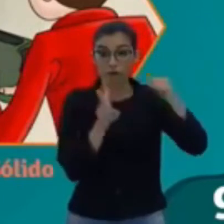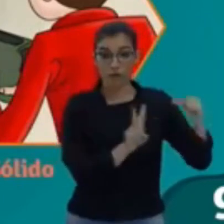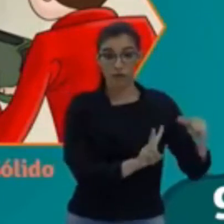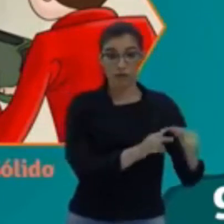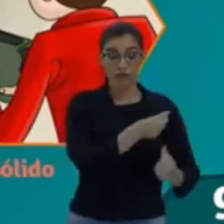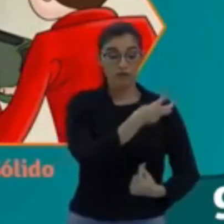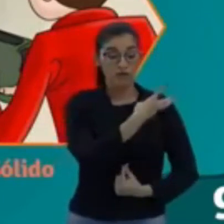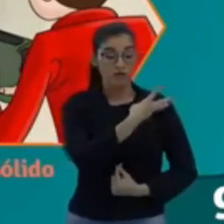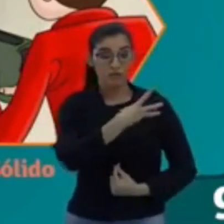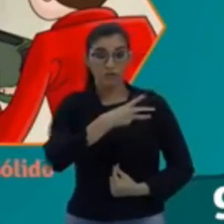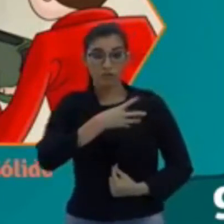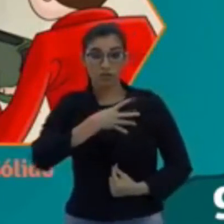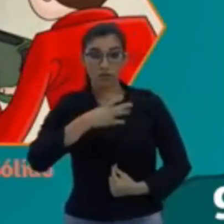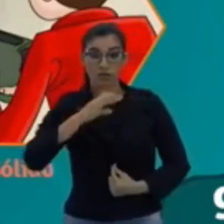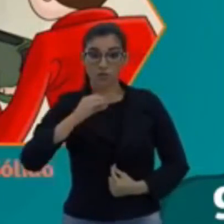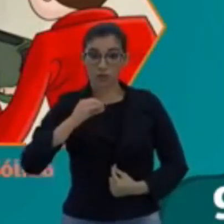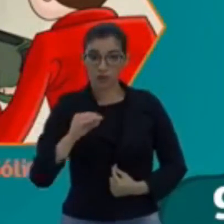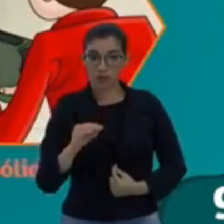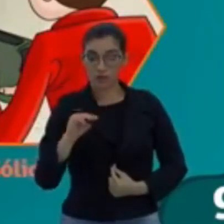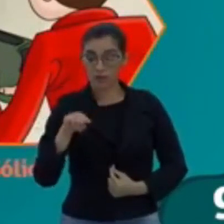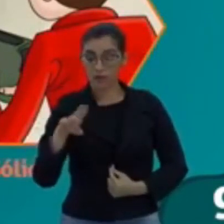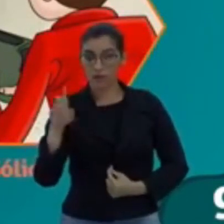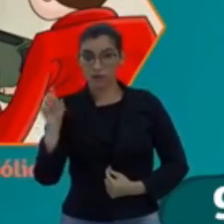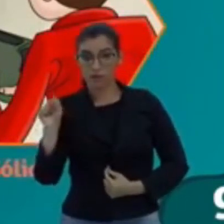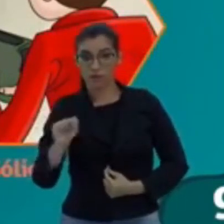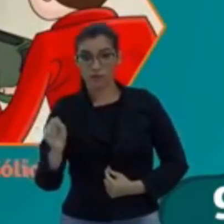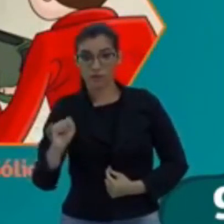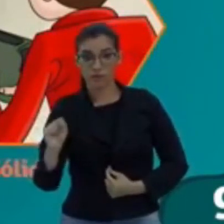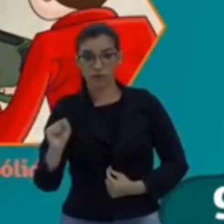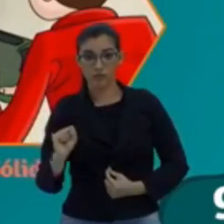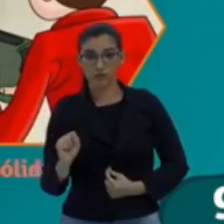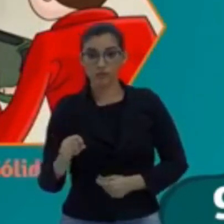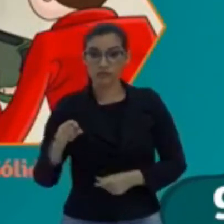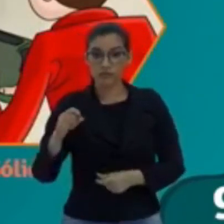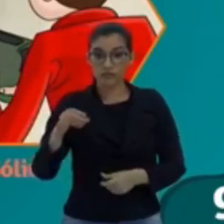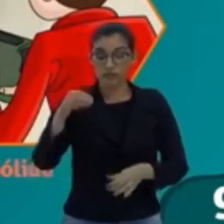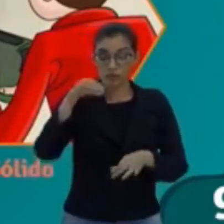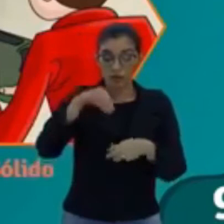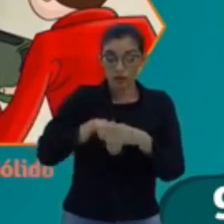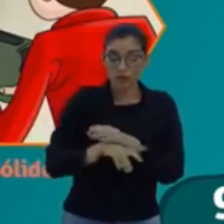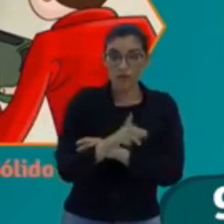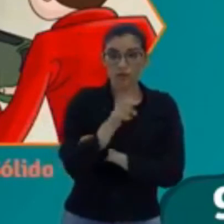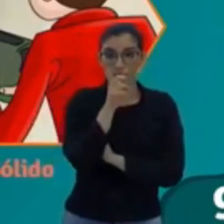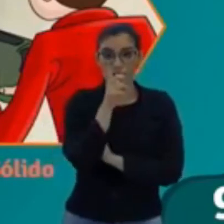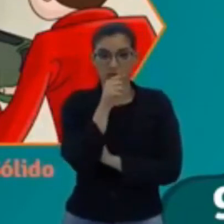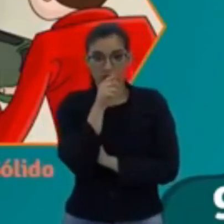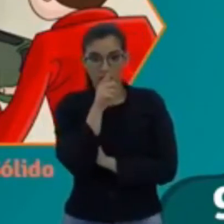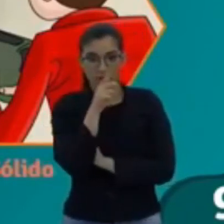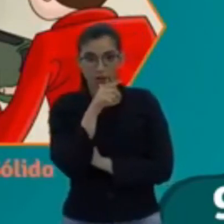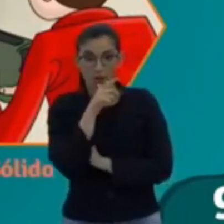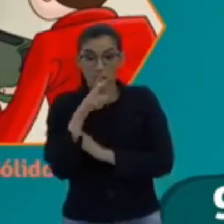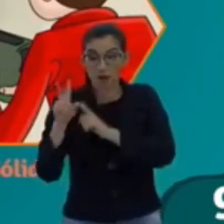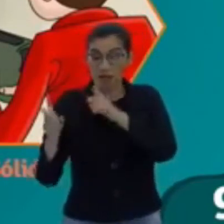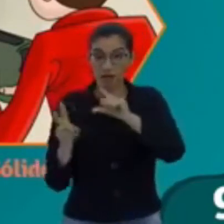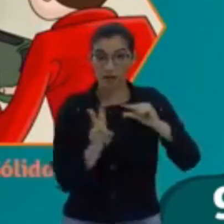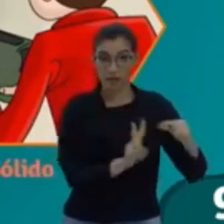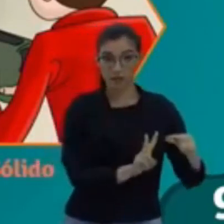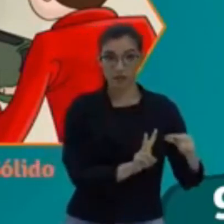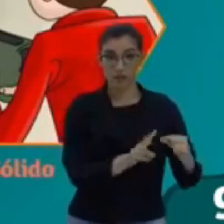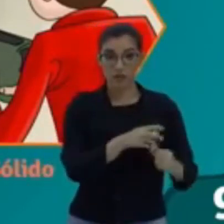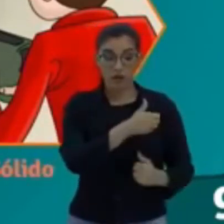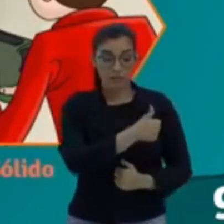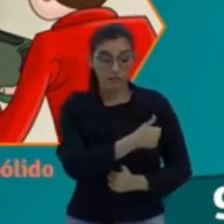segundo. Dentro da água, a velocidade é de 1.450 metros por segundo. E no ferro,